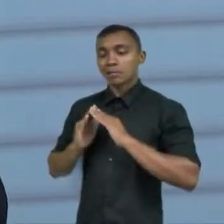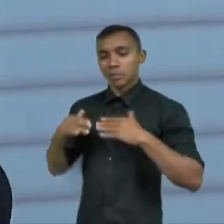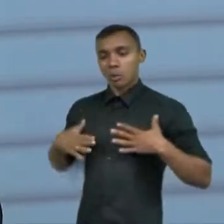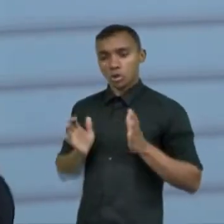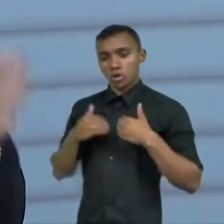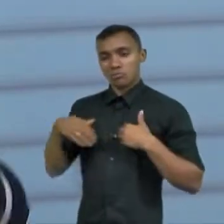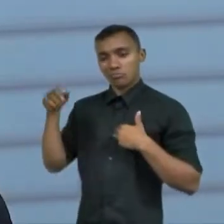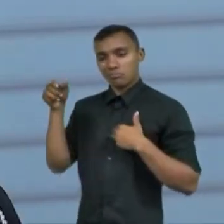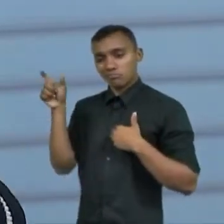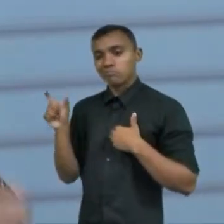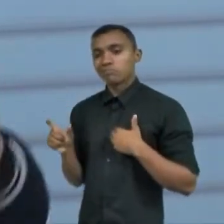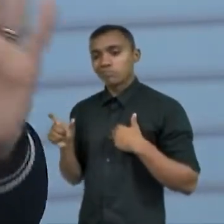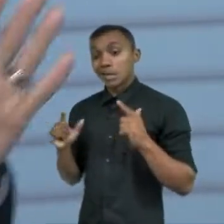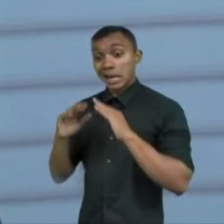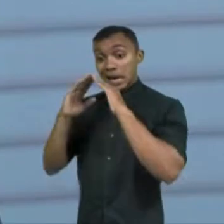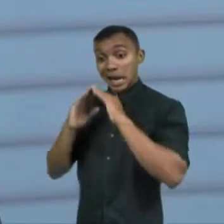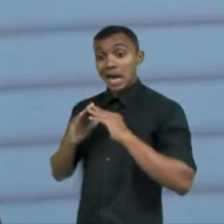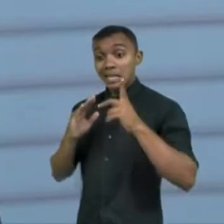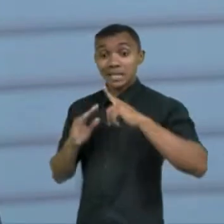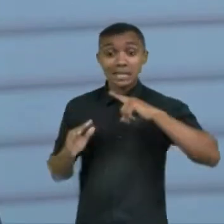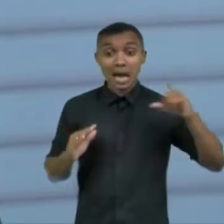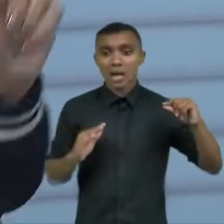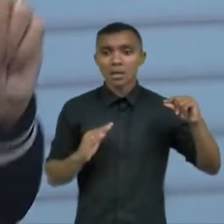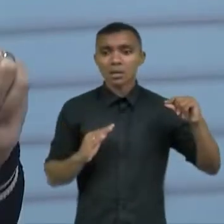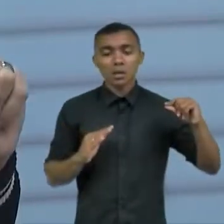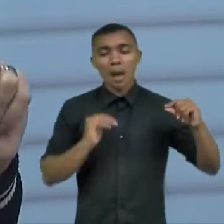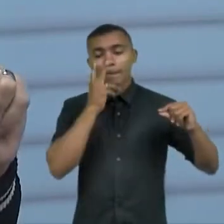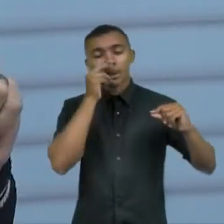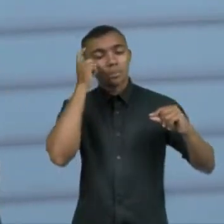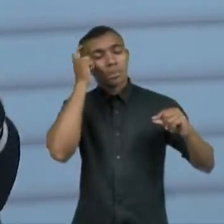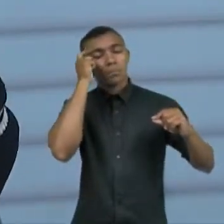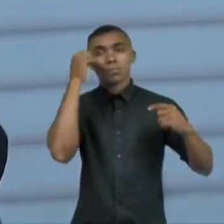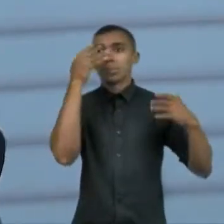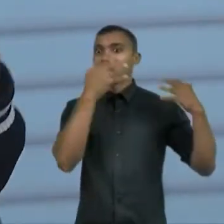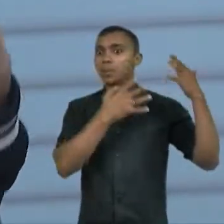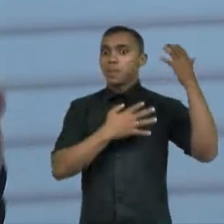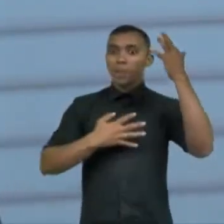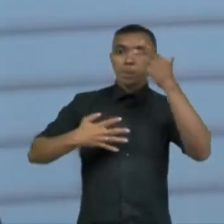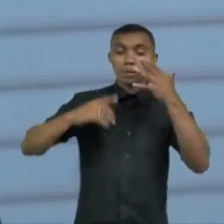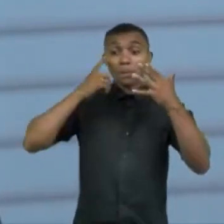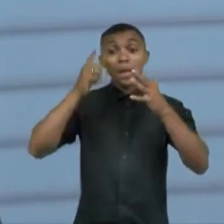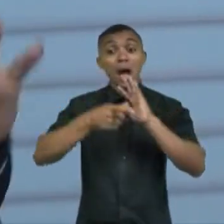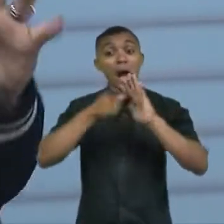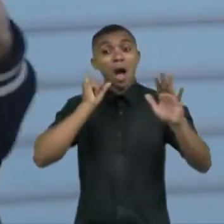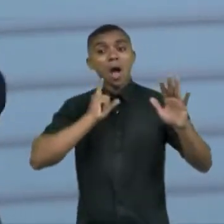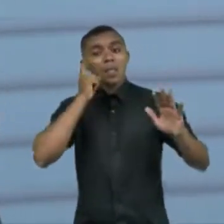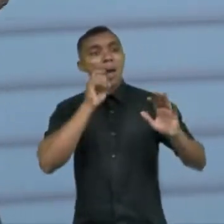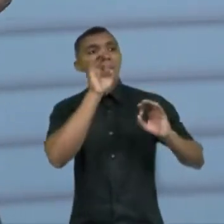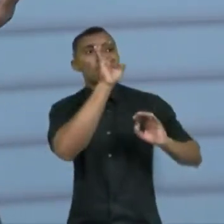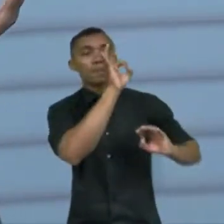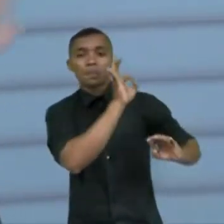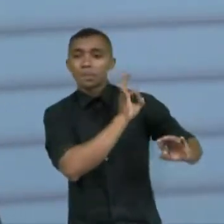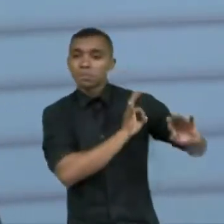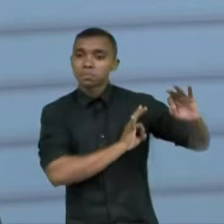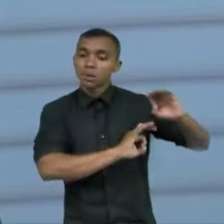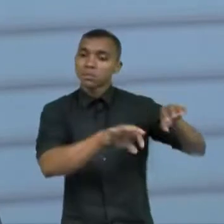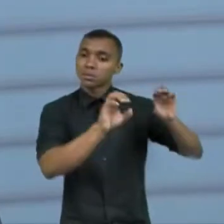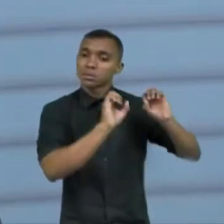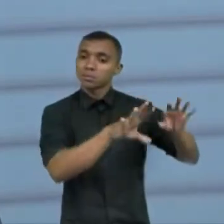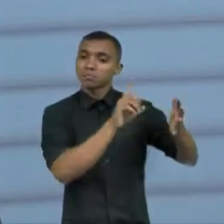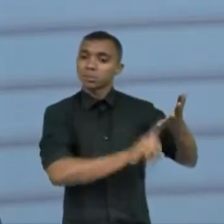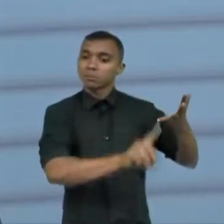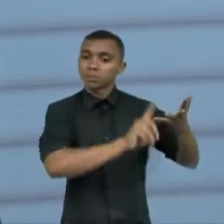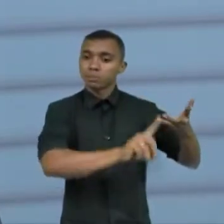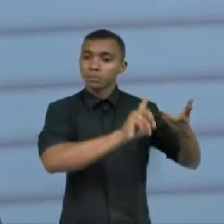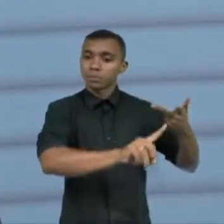pré-programada ele se desorganiza a não ser que você programe reprograme a rotina dele